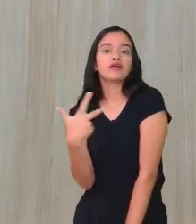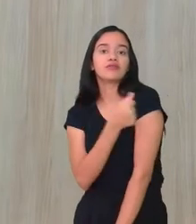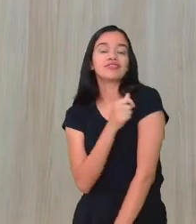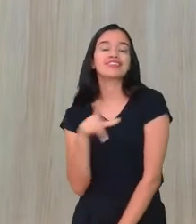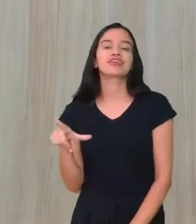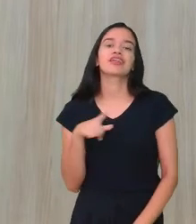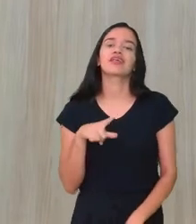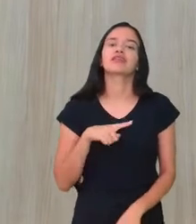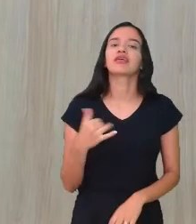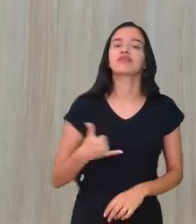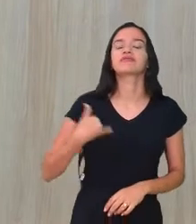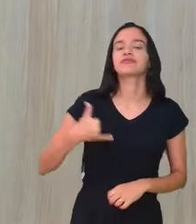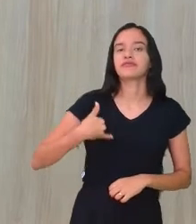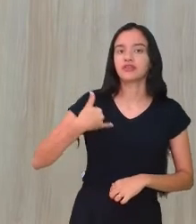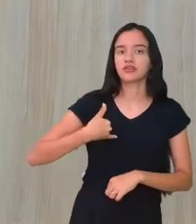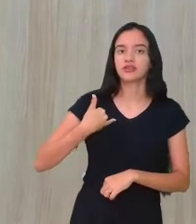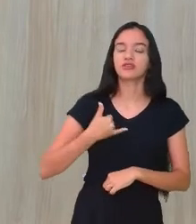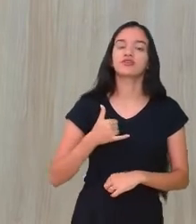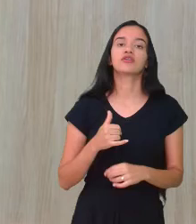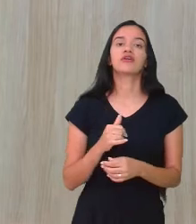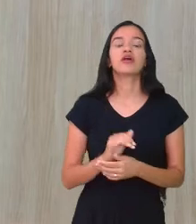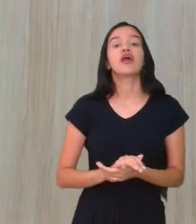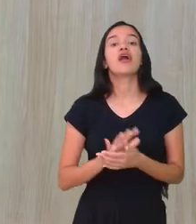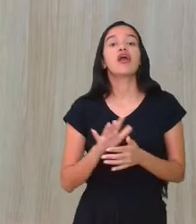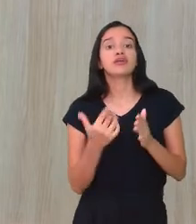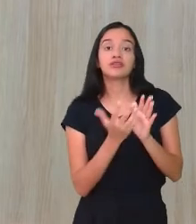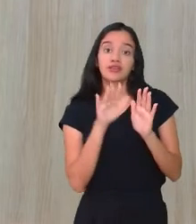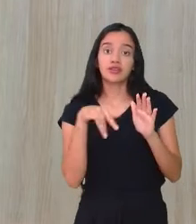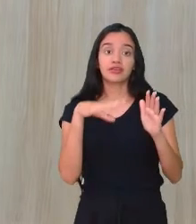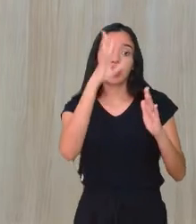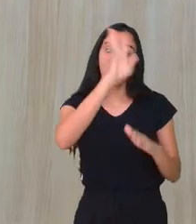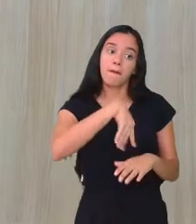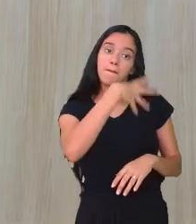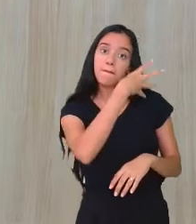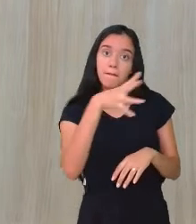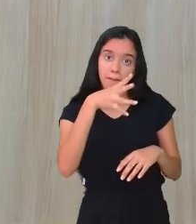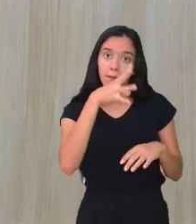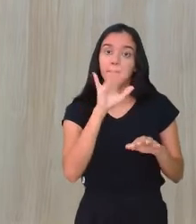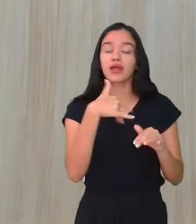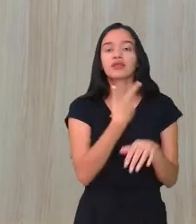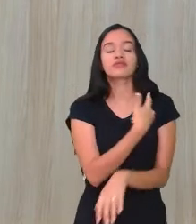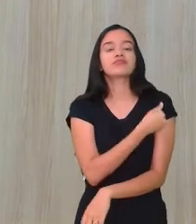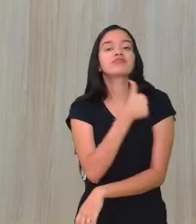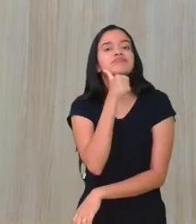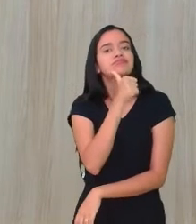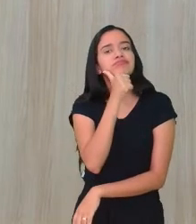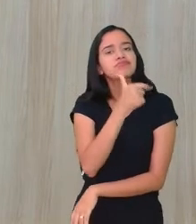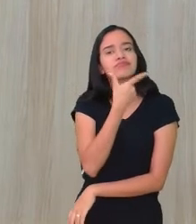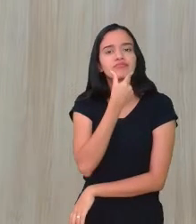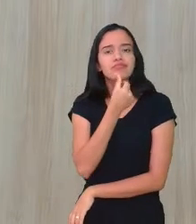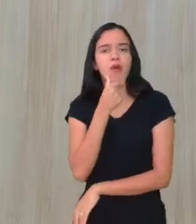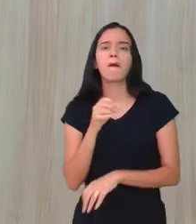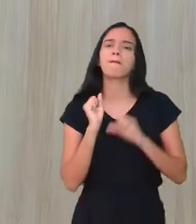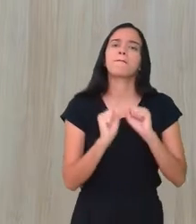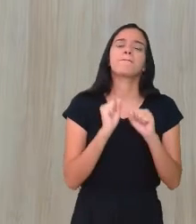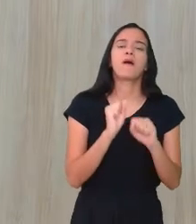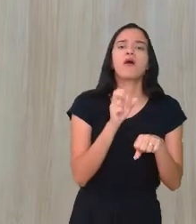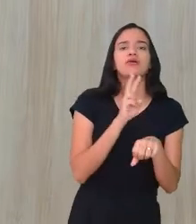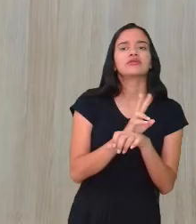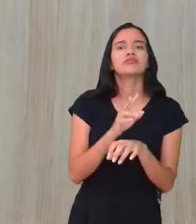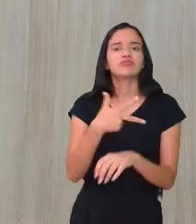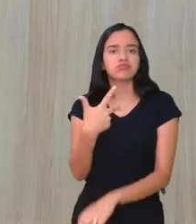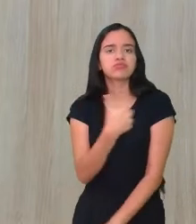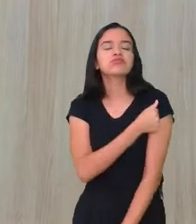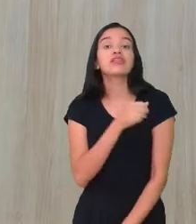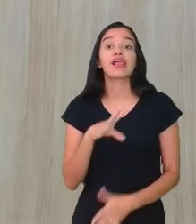tem filho, completar o esquema vacinal de meninas e meninos que já podem tomar e tem a